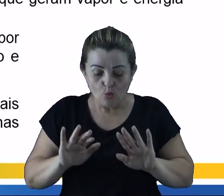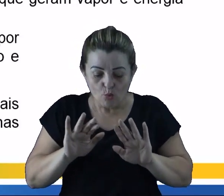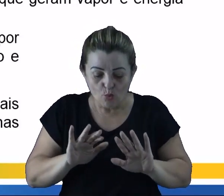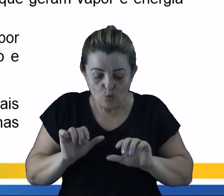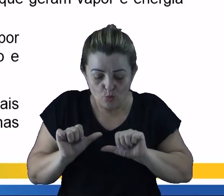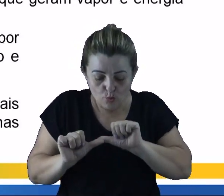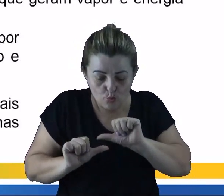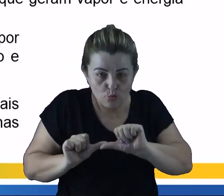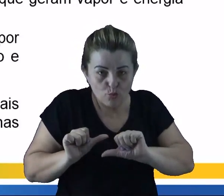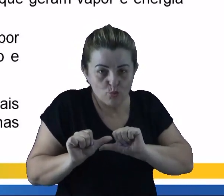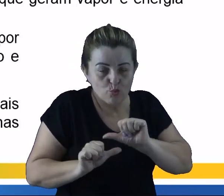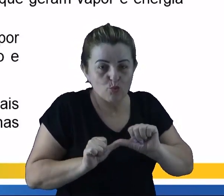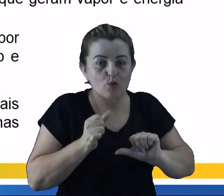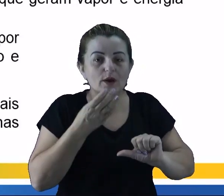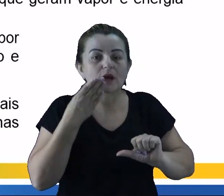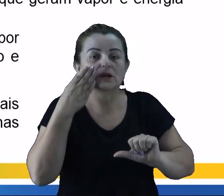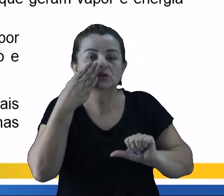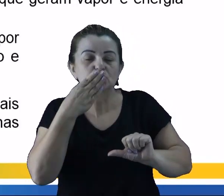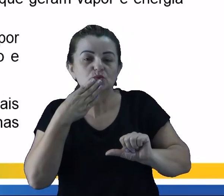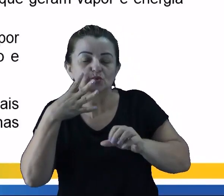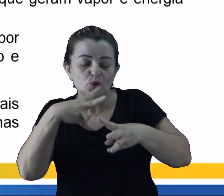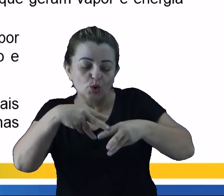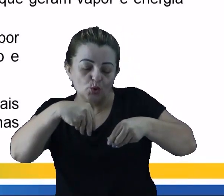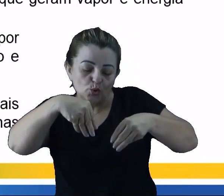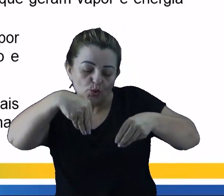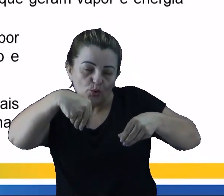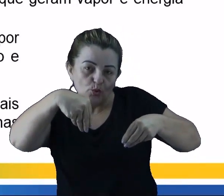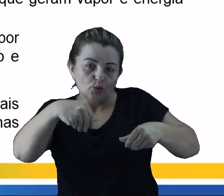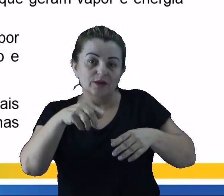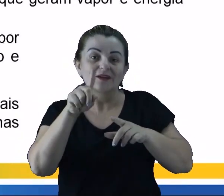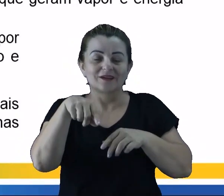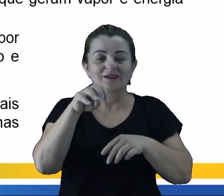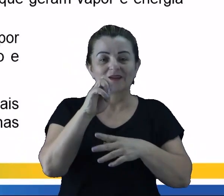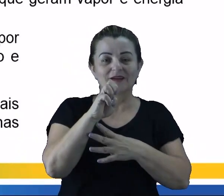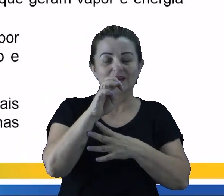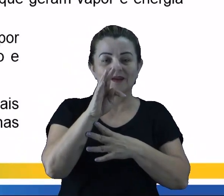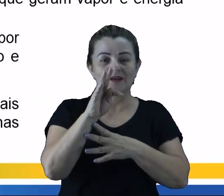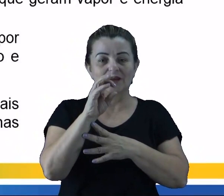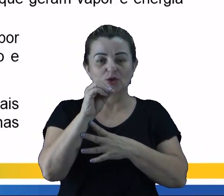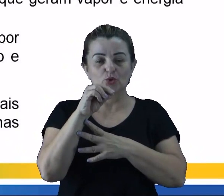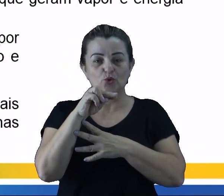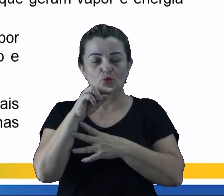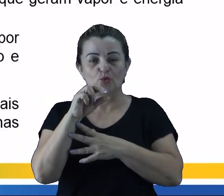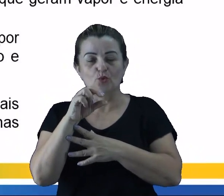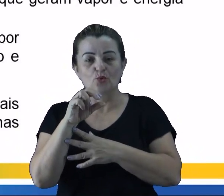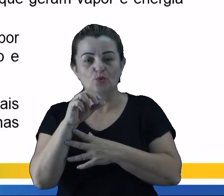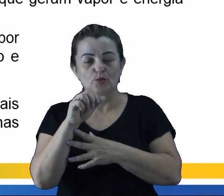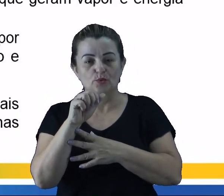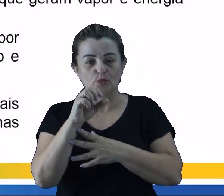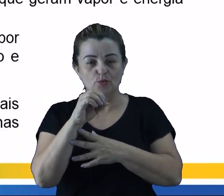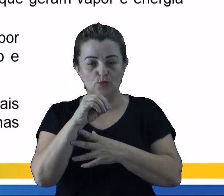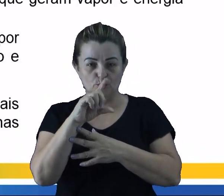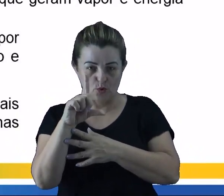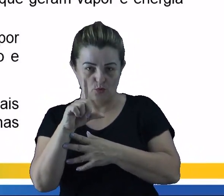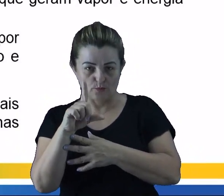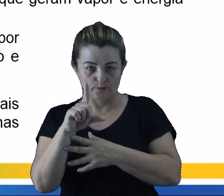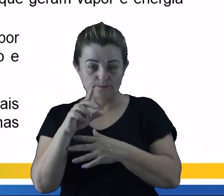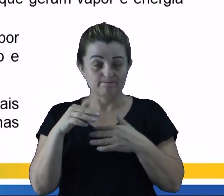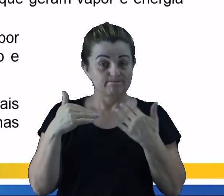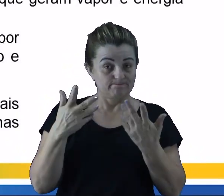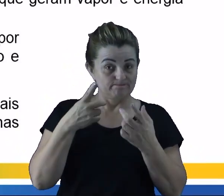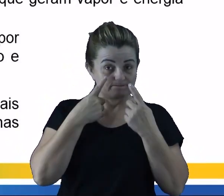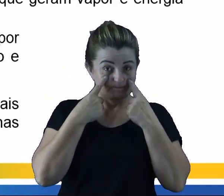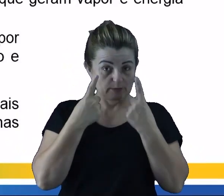transformar-se em açúcar refinado e etanol. Então, com base nos destaques da observação dos